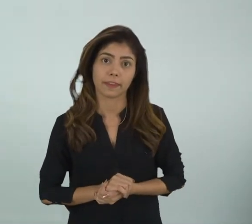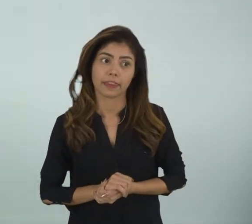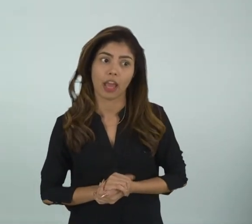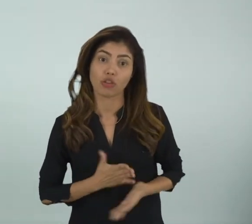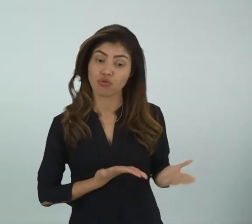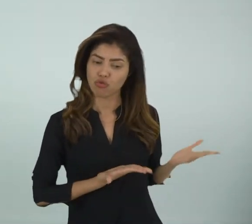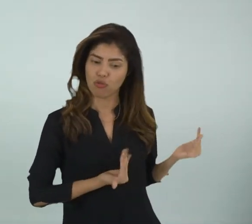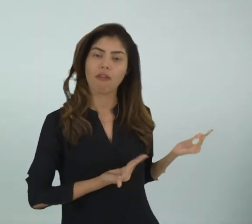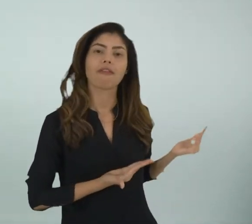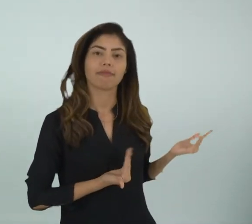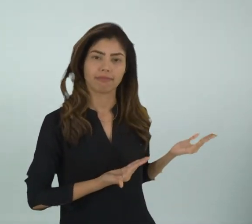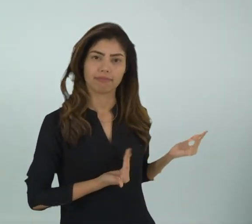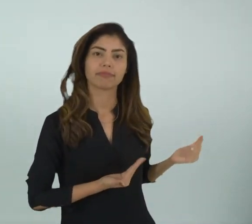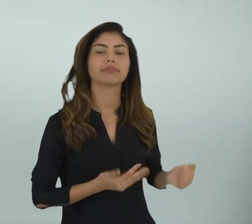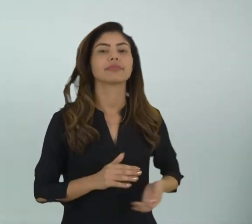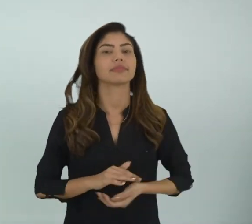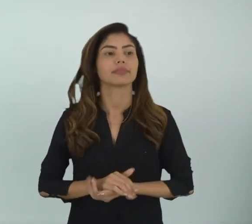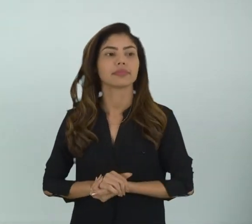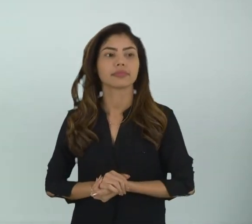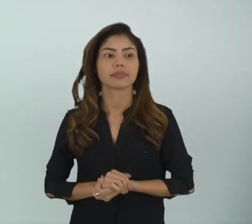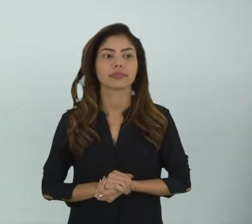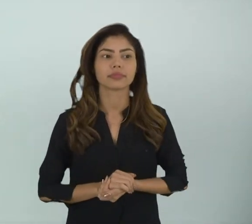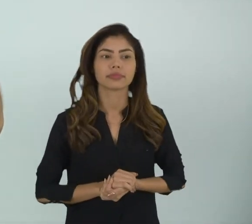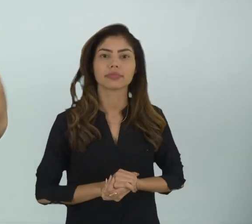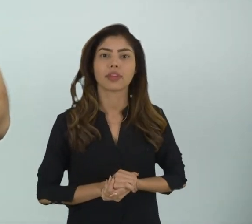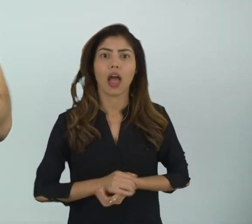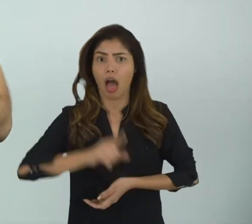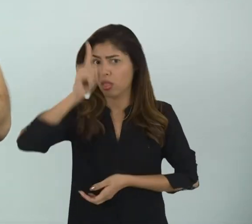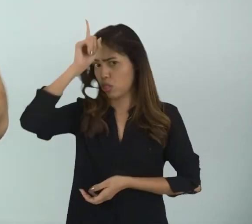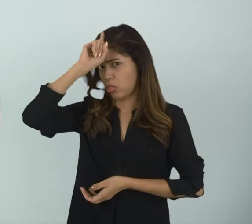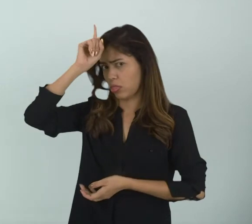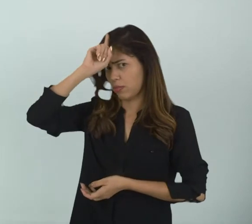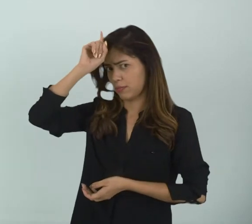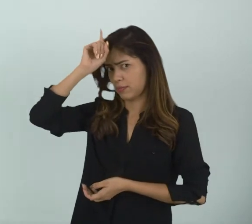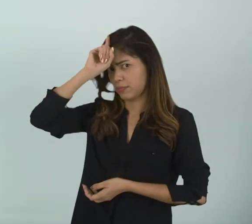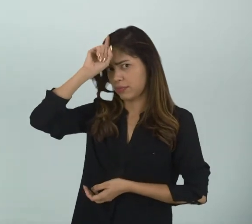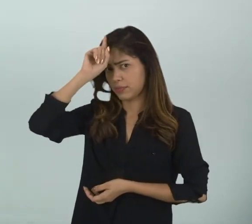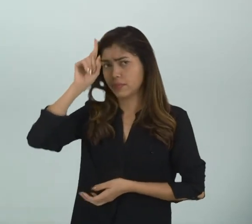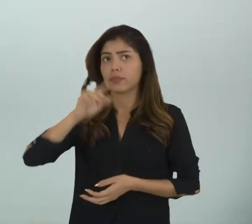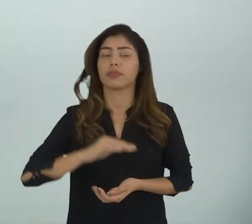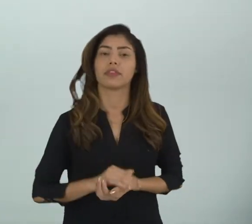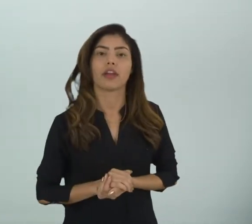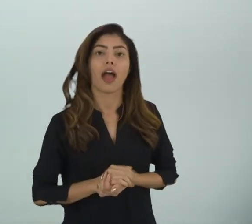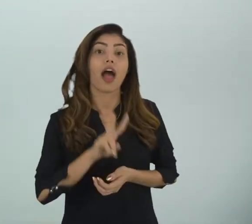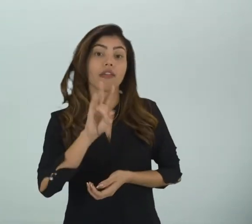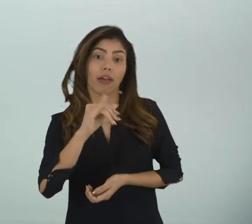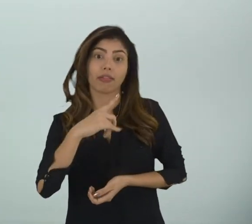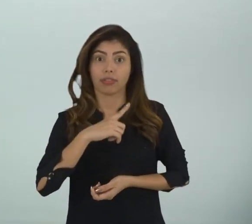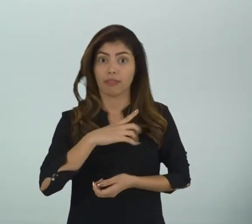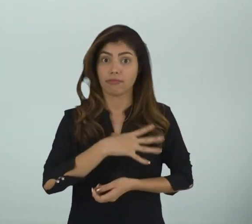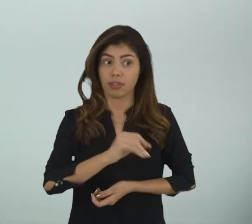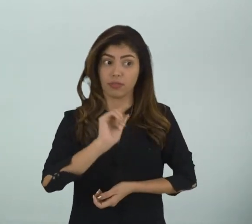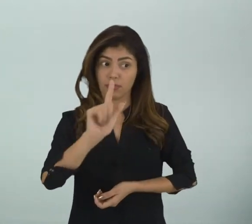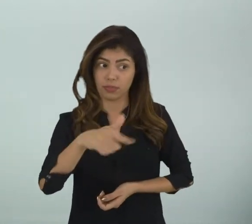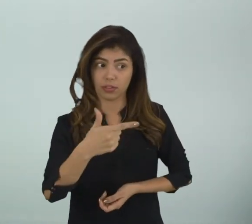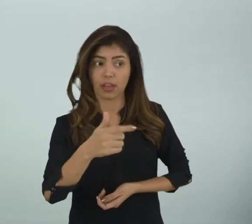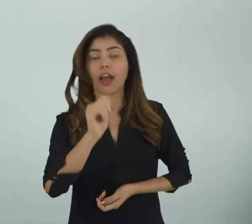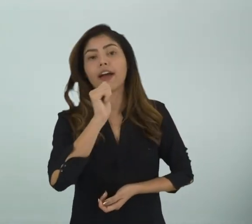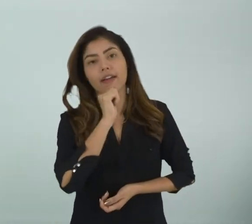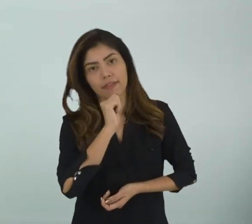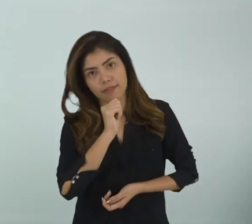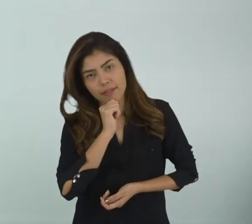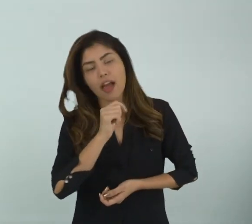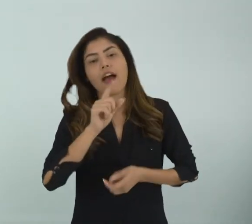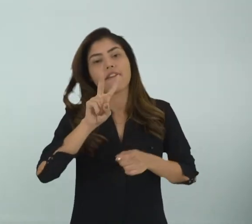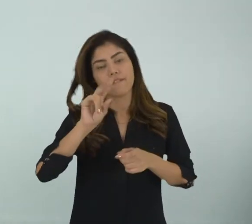adolescência E na fase adulta E É que ele vai se reproduzir Aí vem a fase